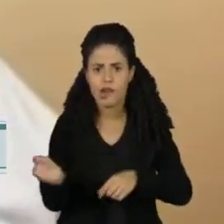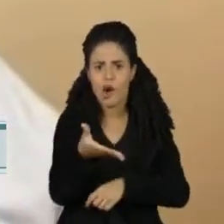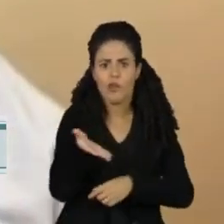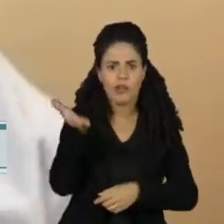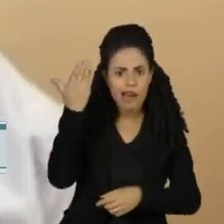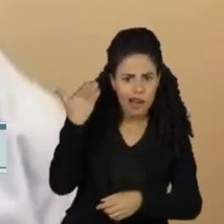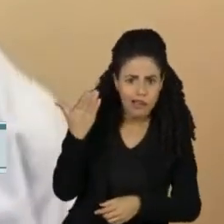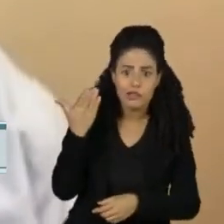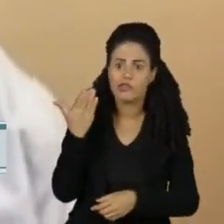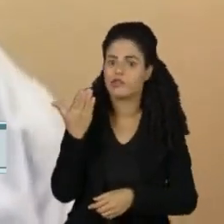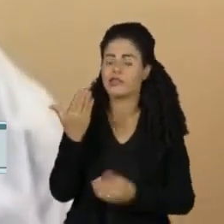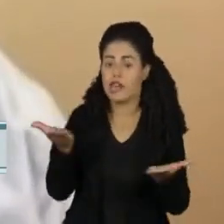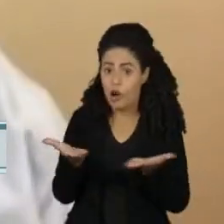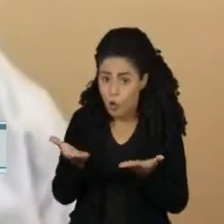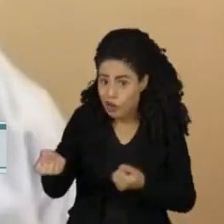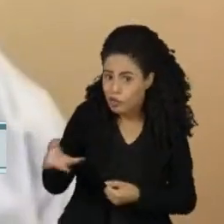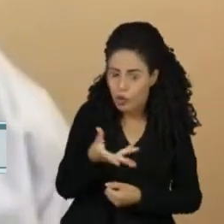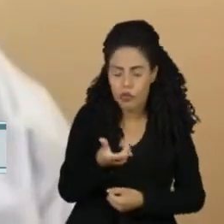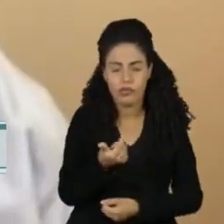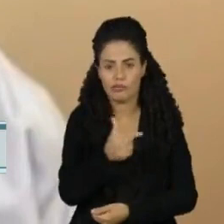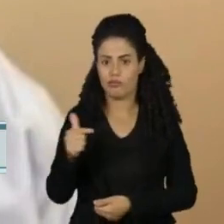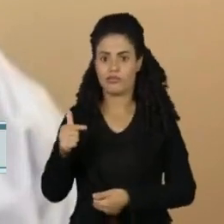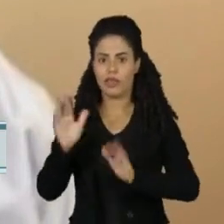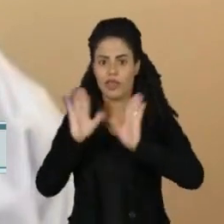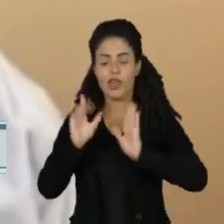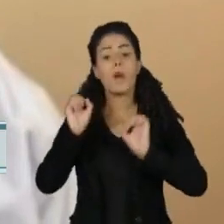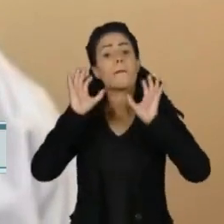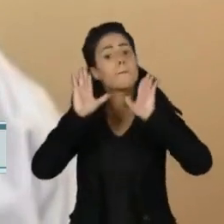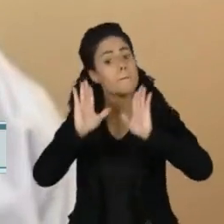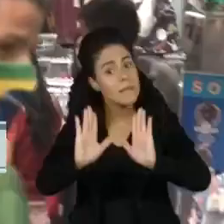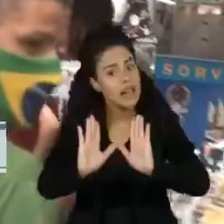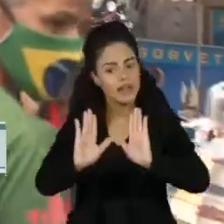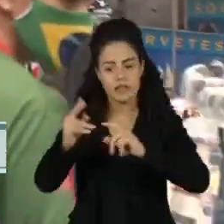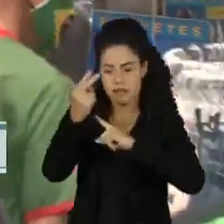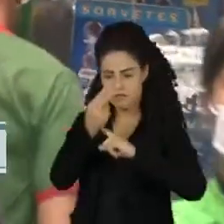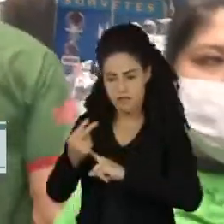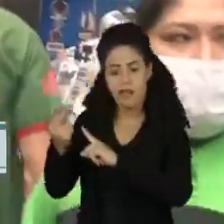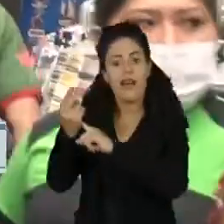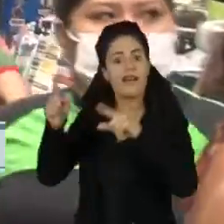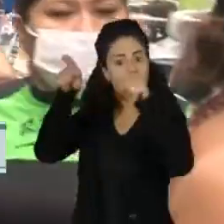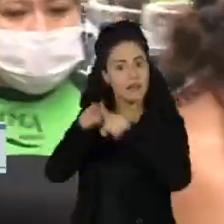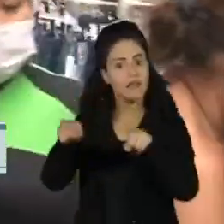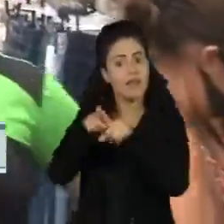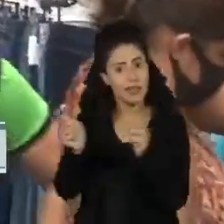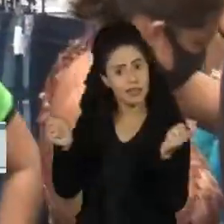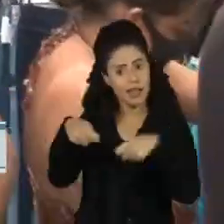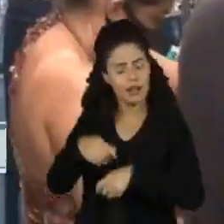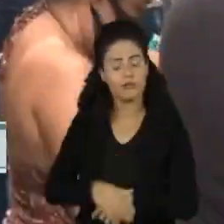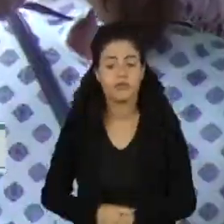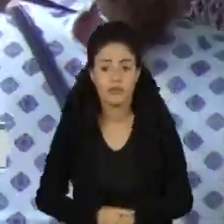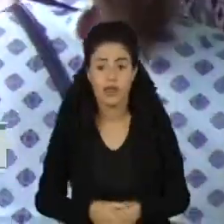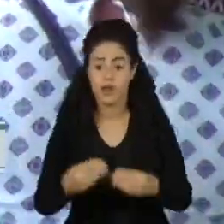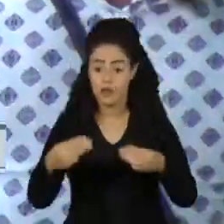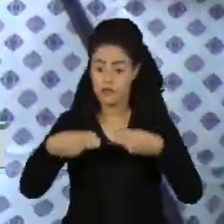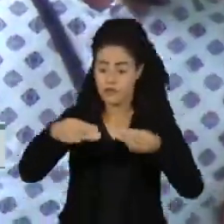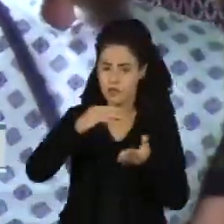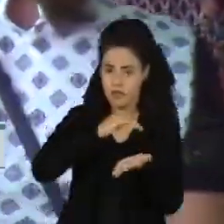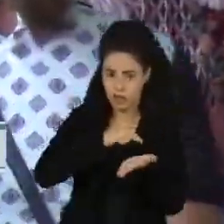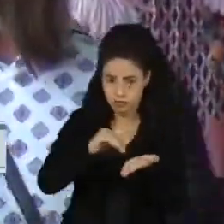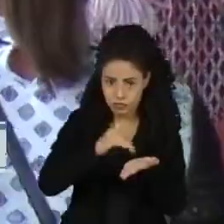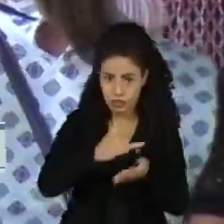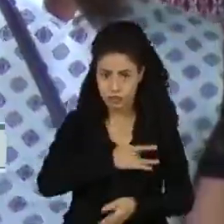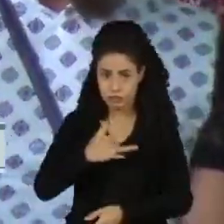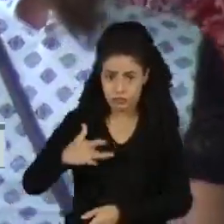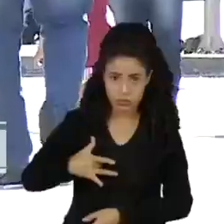cepas virais anteriores. Mas elas têm eficácia contra essas variantes. Até o momento, nem o Ministério da Saúde, nem os